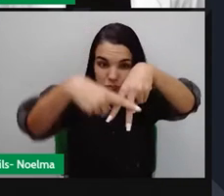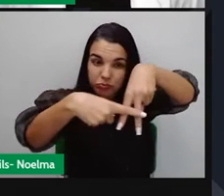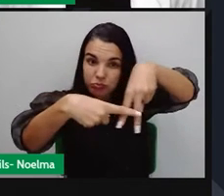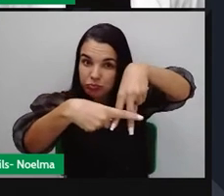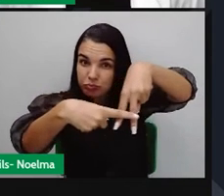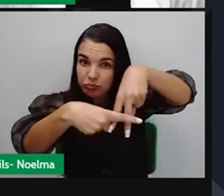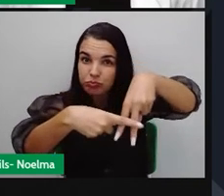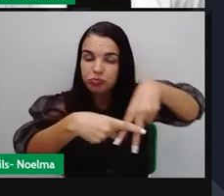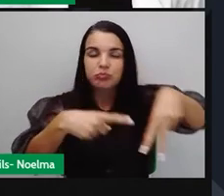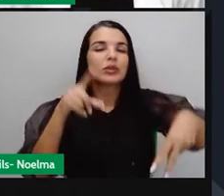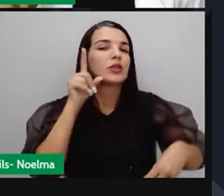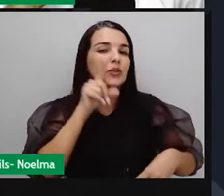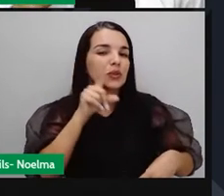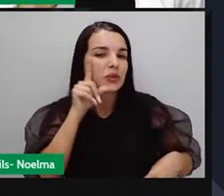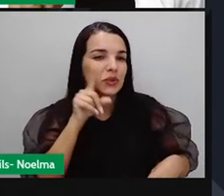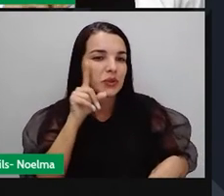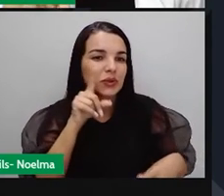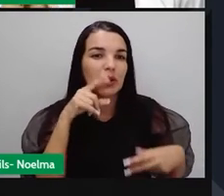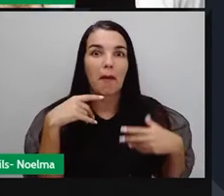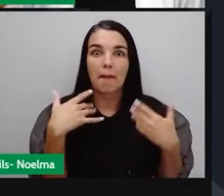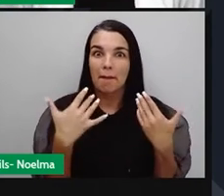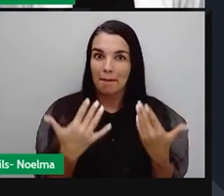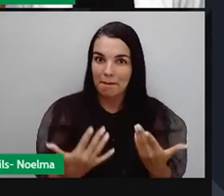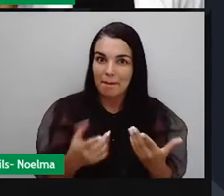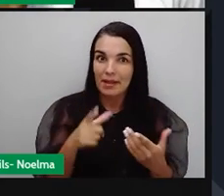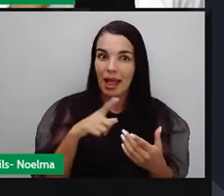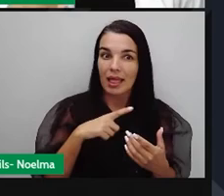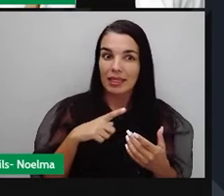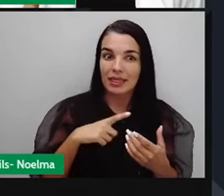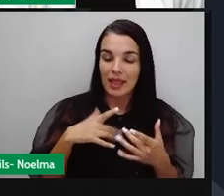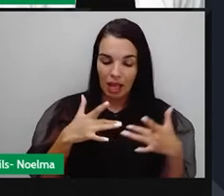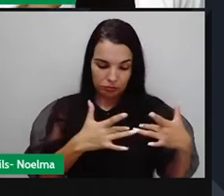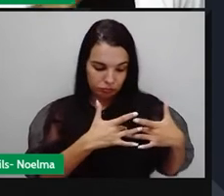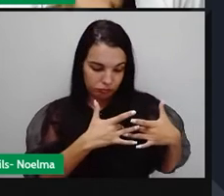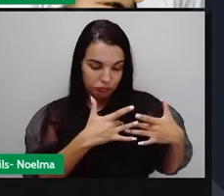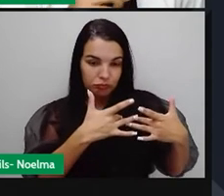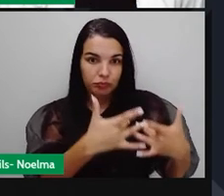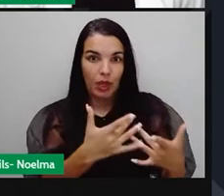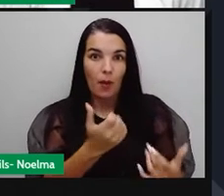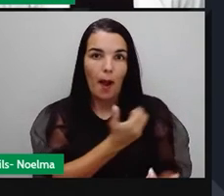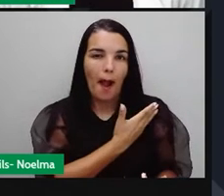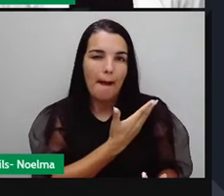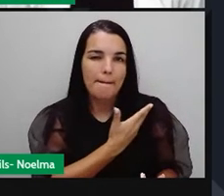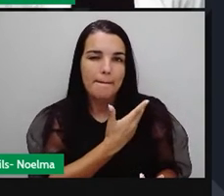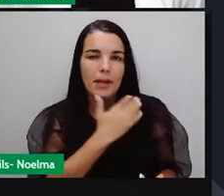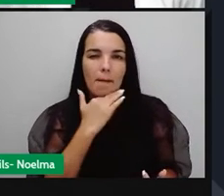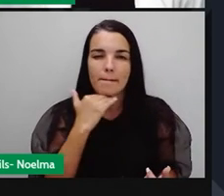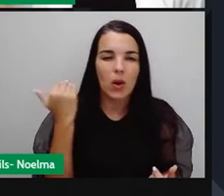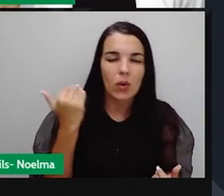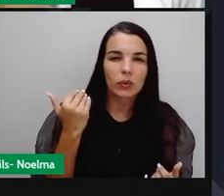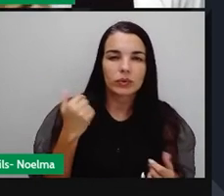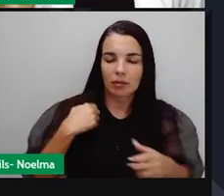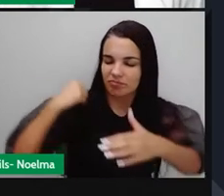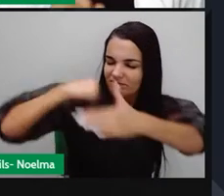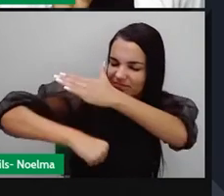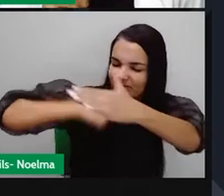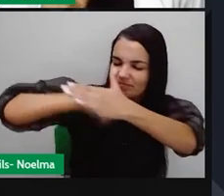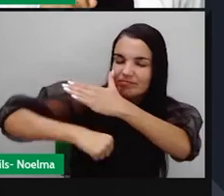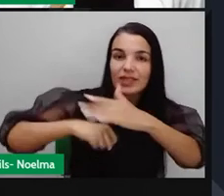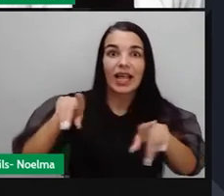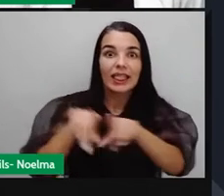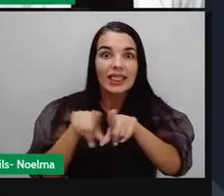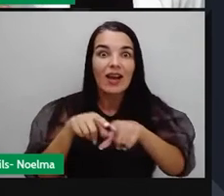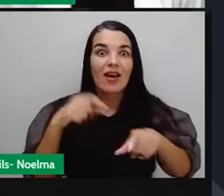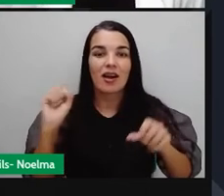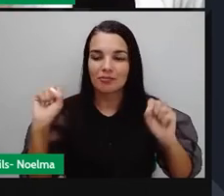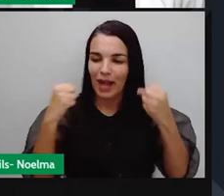a bandeira dos Estados Unidos, que ele herda de um amigo dele que foi morto lutando contra esse russo, e ele derrota esse russo, dando